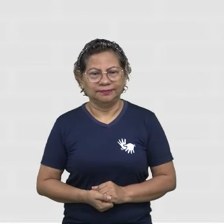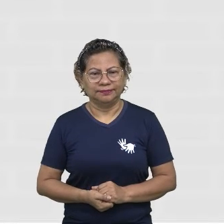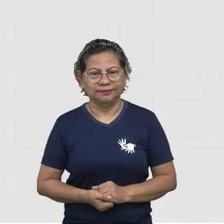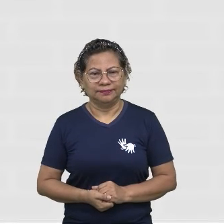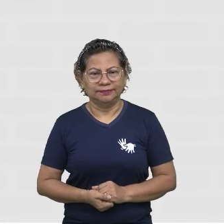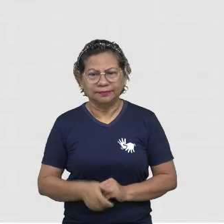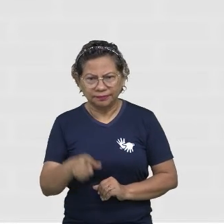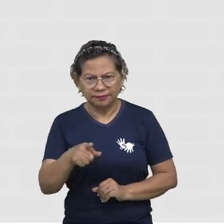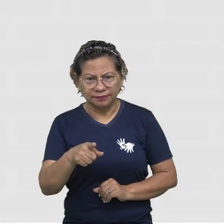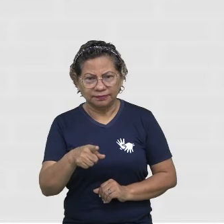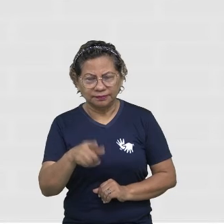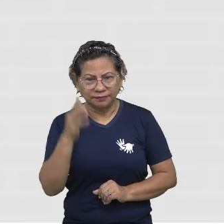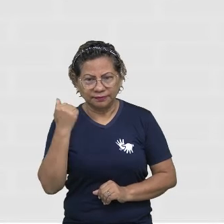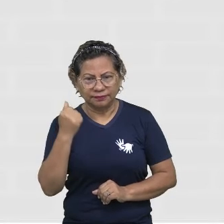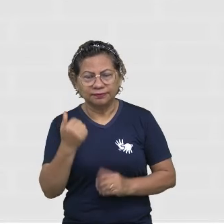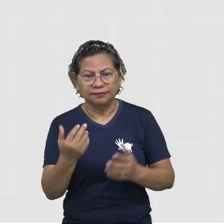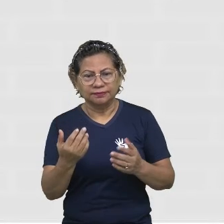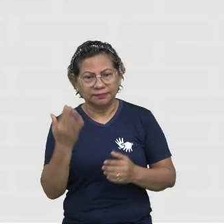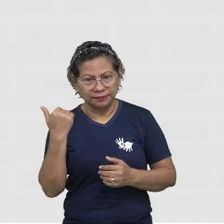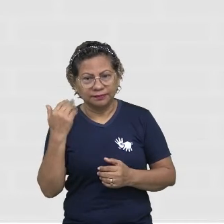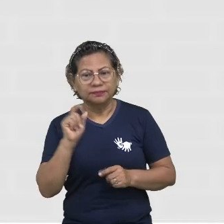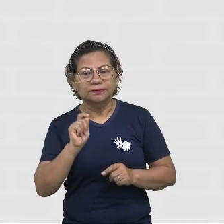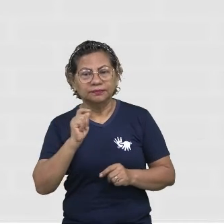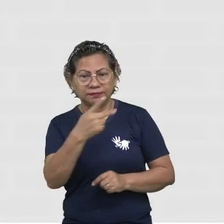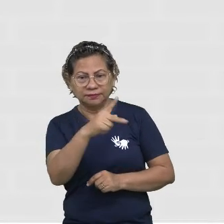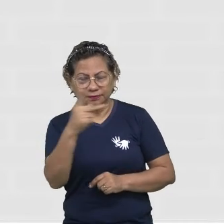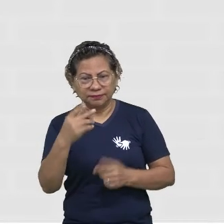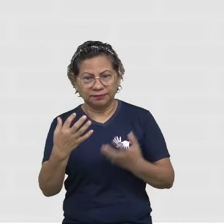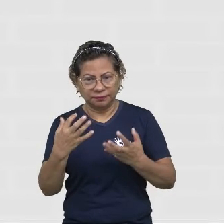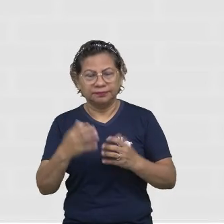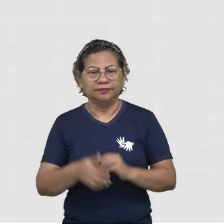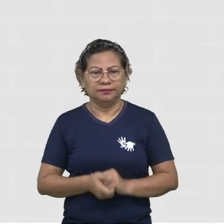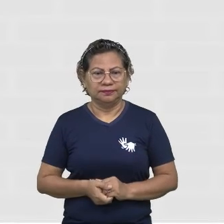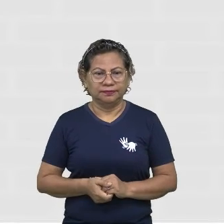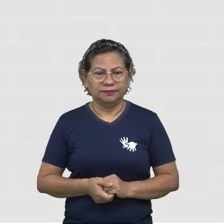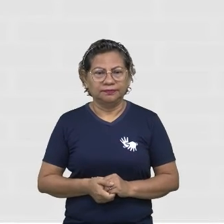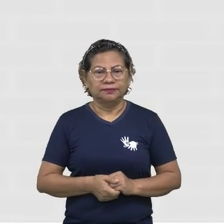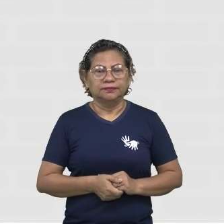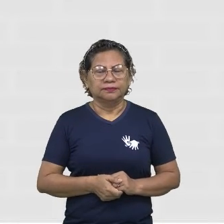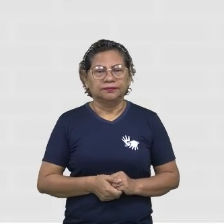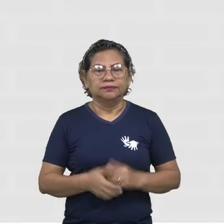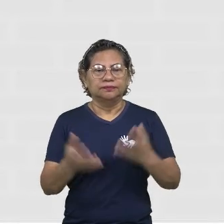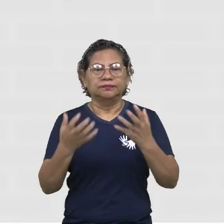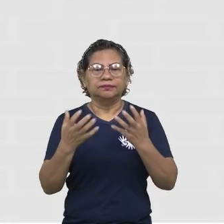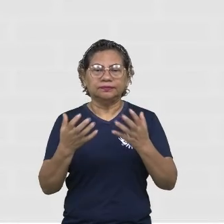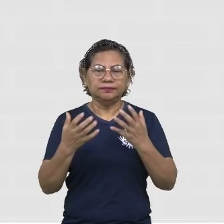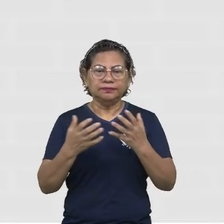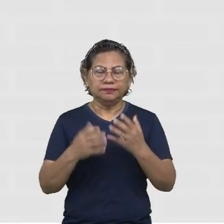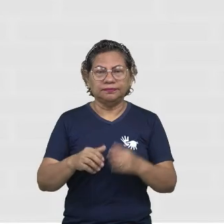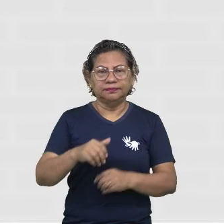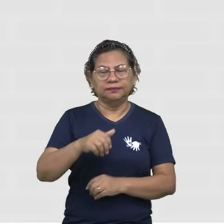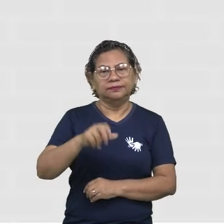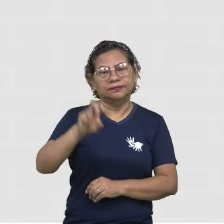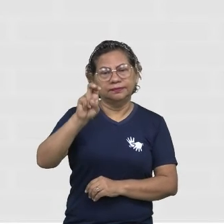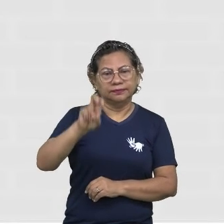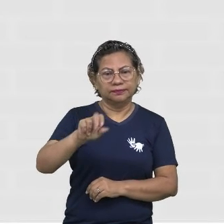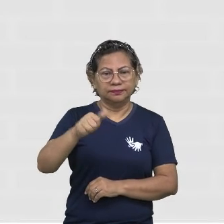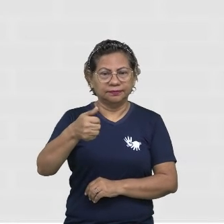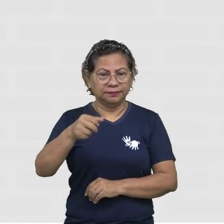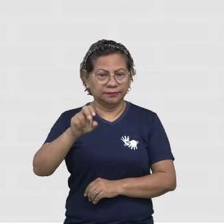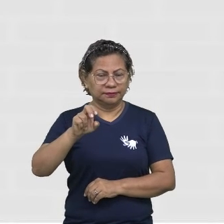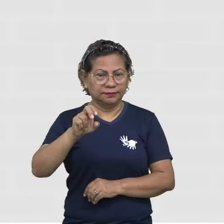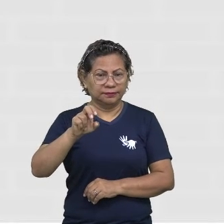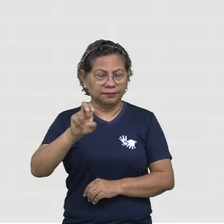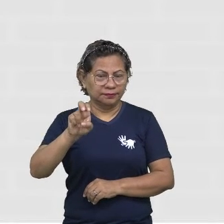Vocês têm alguma coisa aí? Anotem aí. onde eu quero estar daqui a cinco, dez, quinze ou